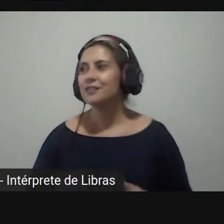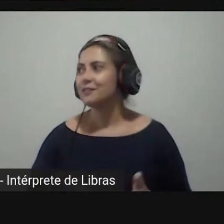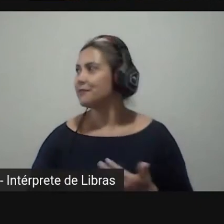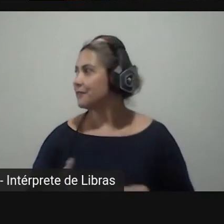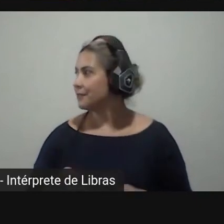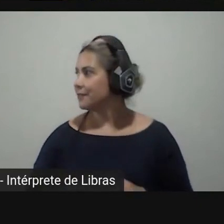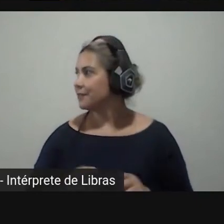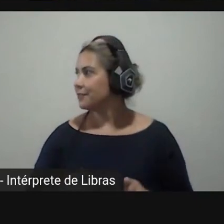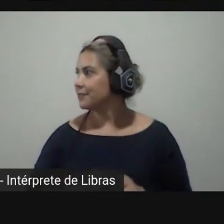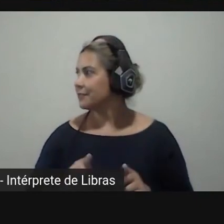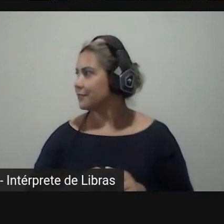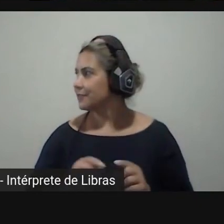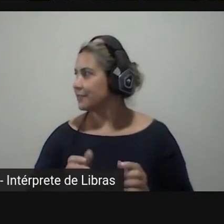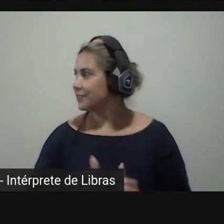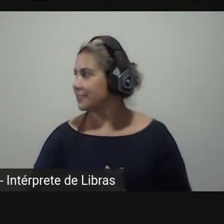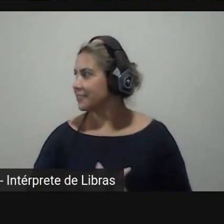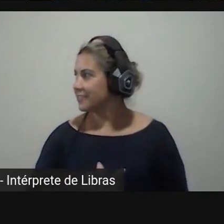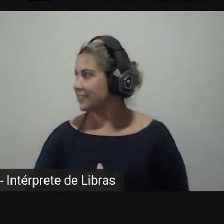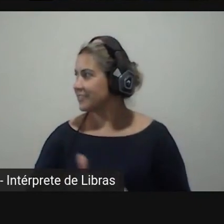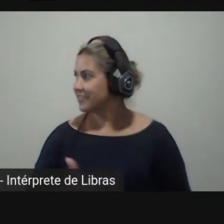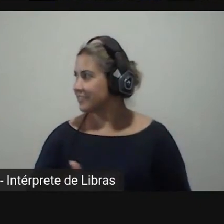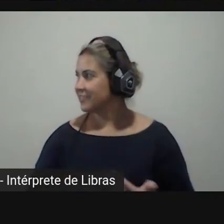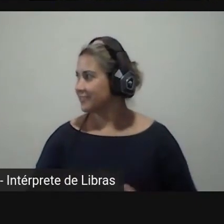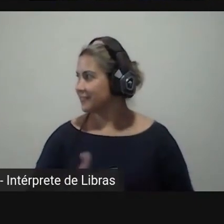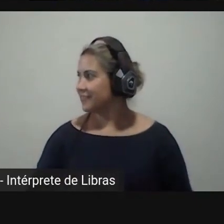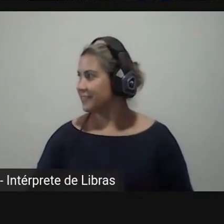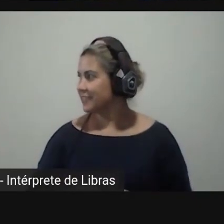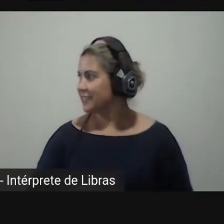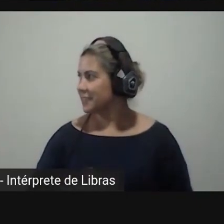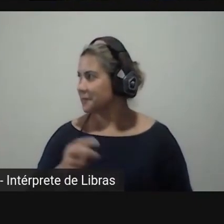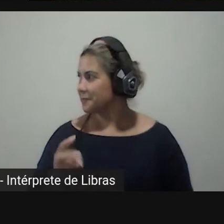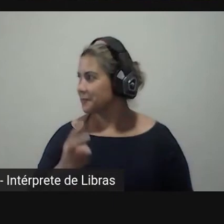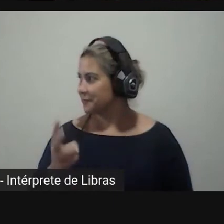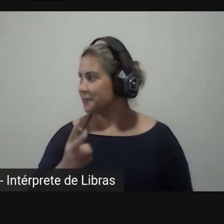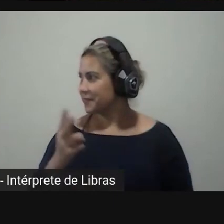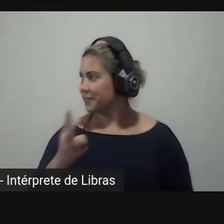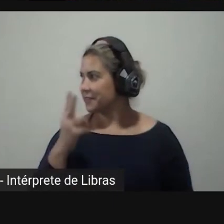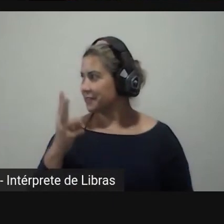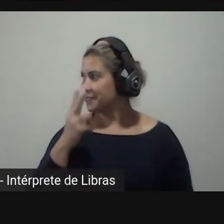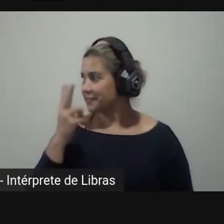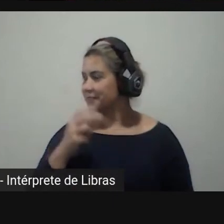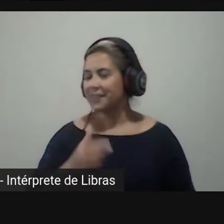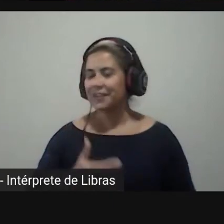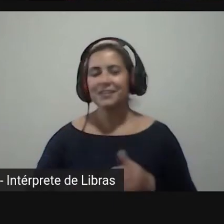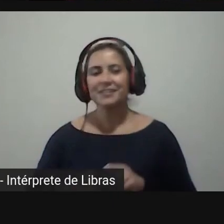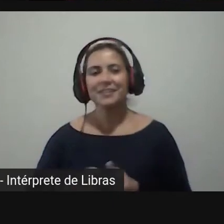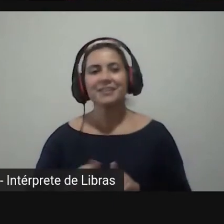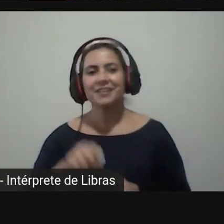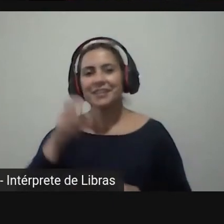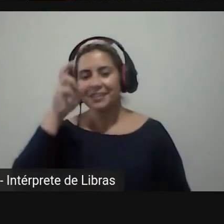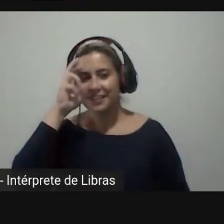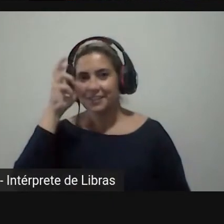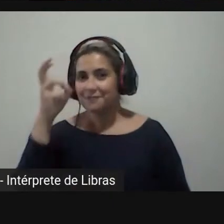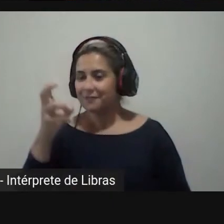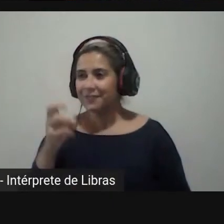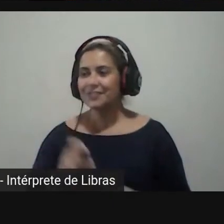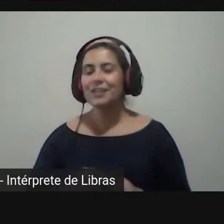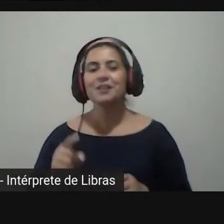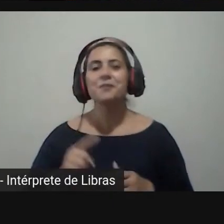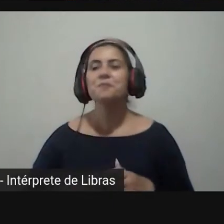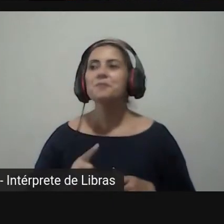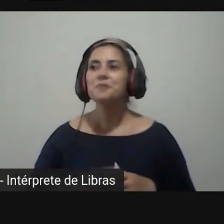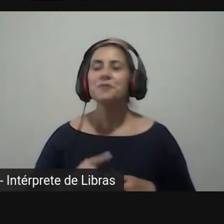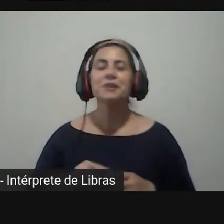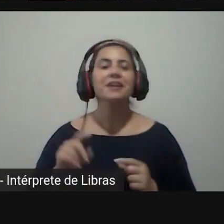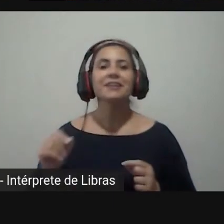economicidade e de supervaloração do capital intelectual então por que que eu estou